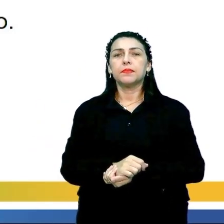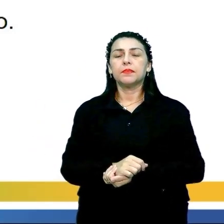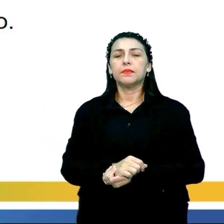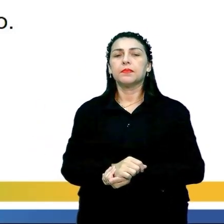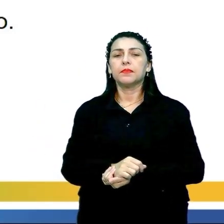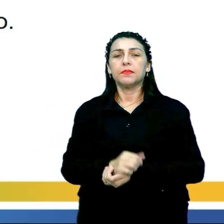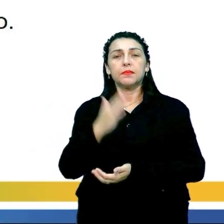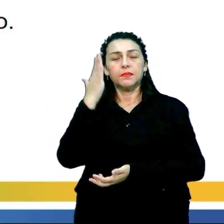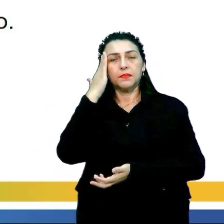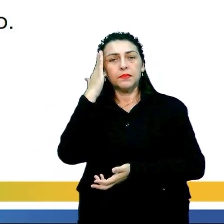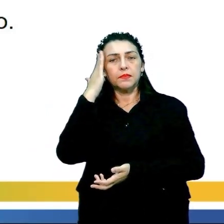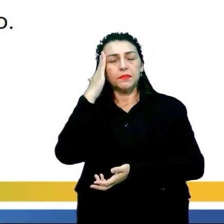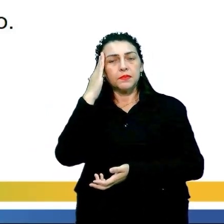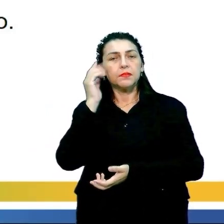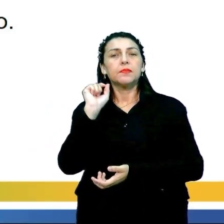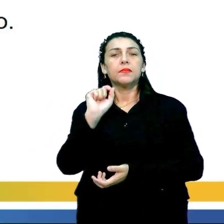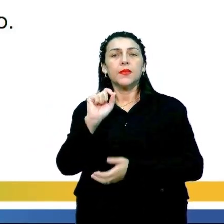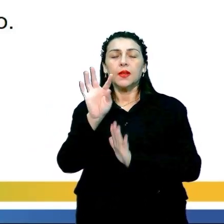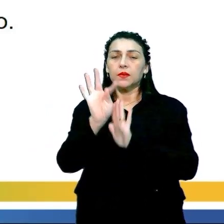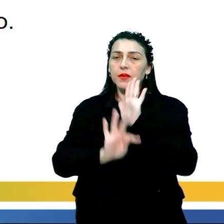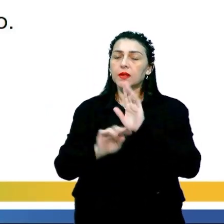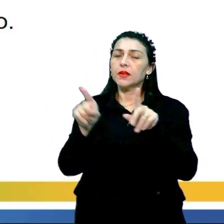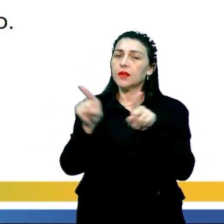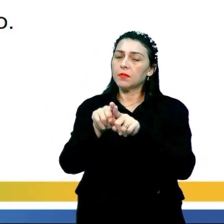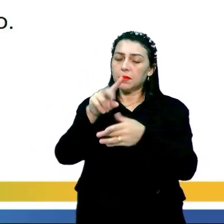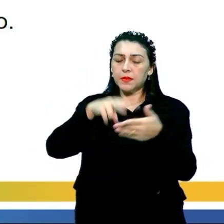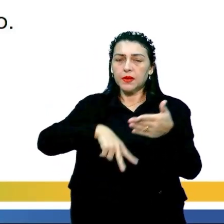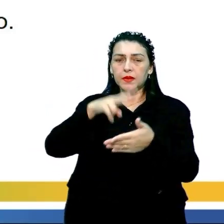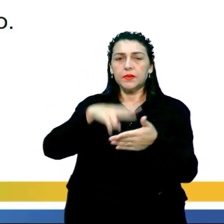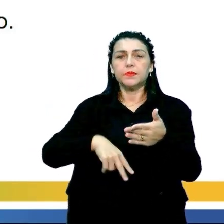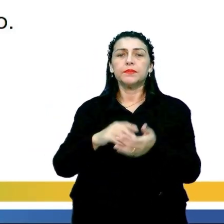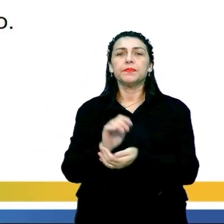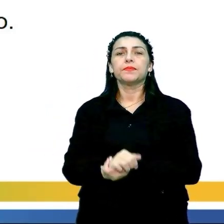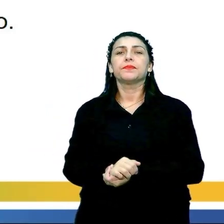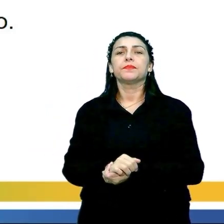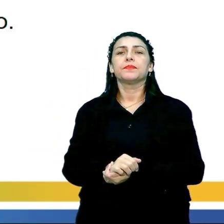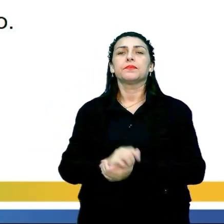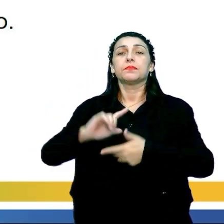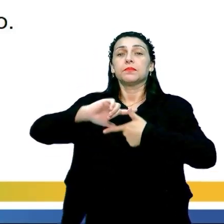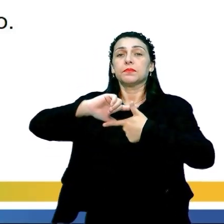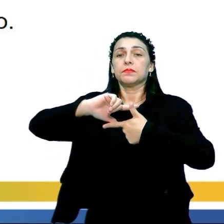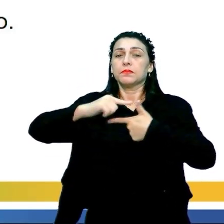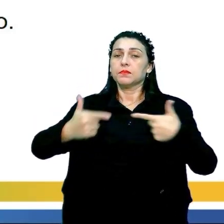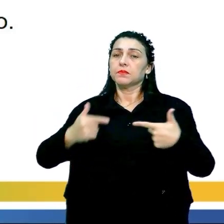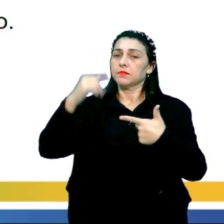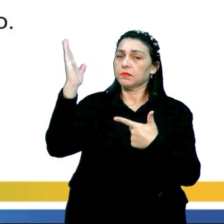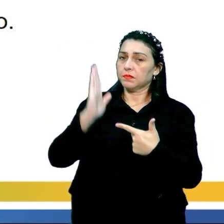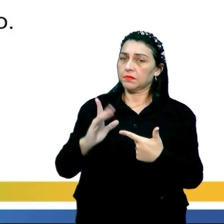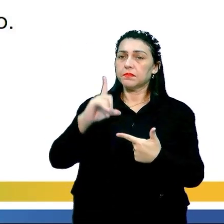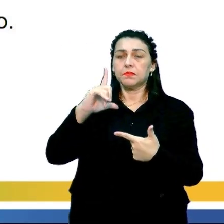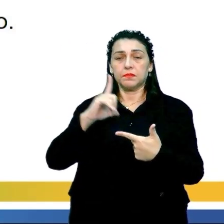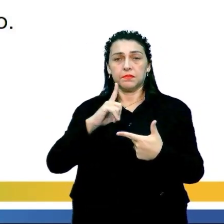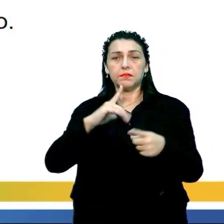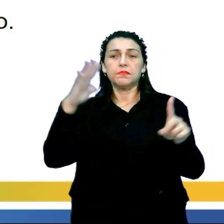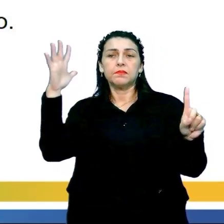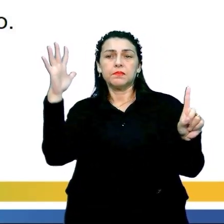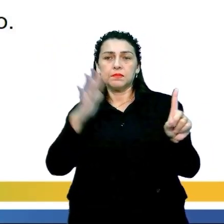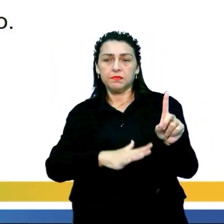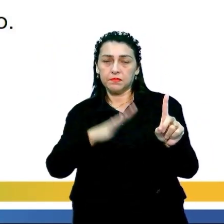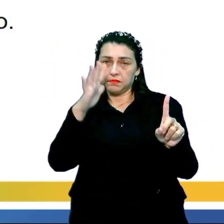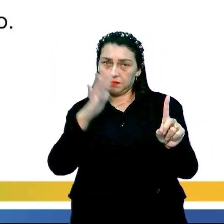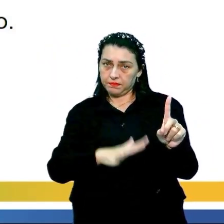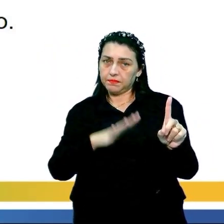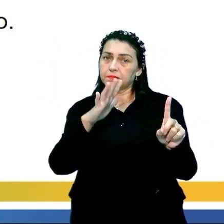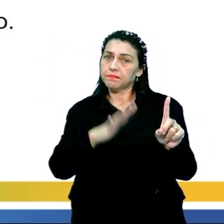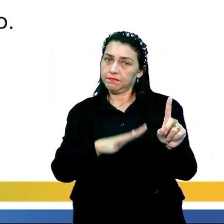esse entendimento de que é um texto também para ser lido. Vamos lá. O modernismo brasileiro, que